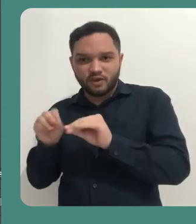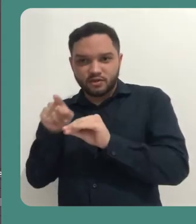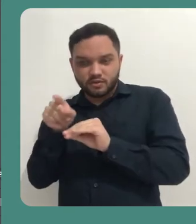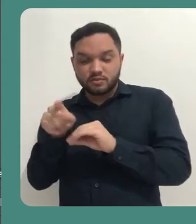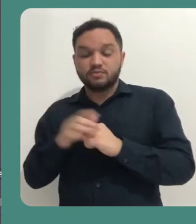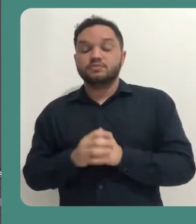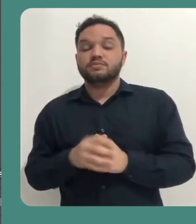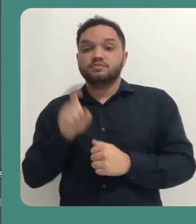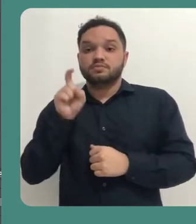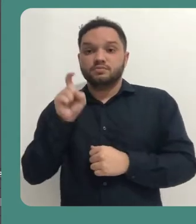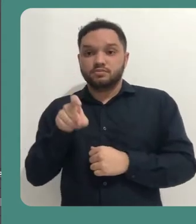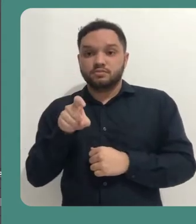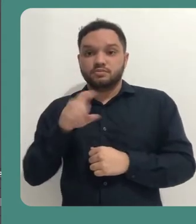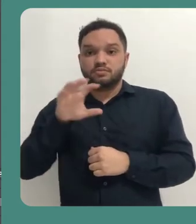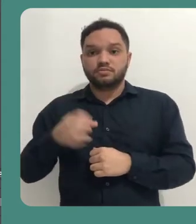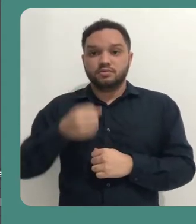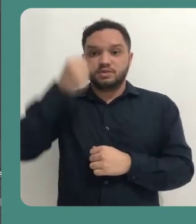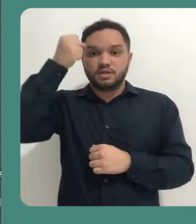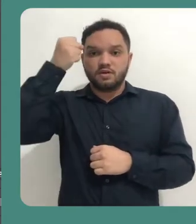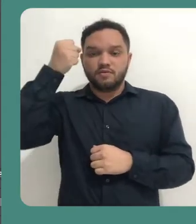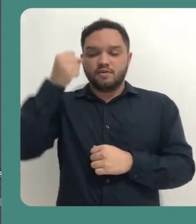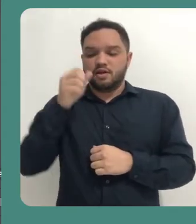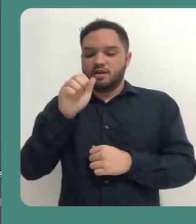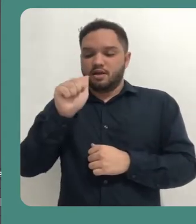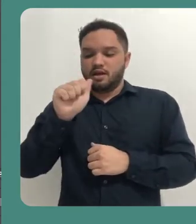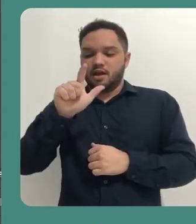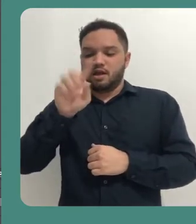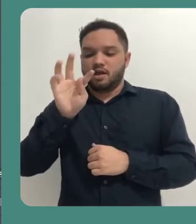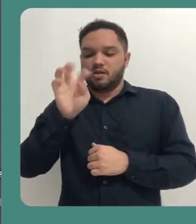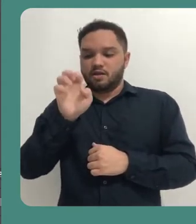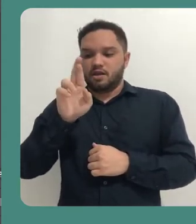caixa de diálogo e clicar em salvar alterações.